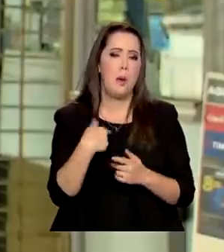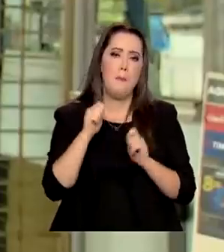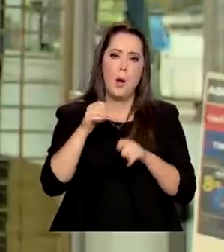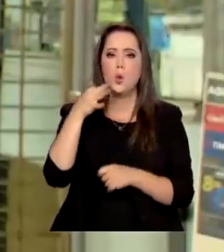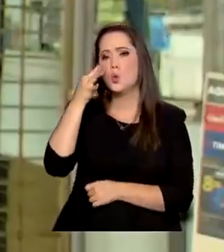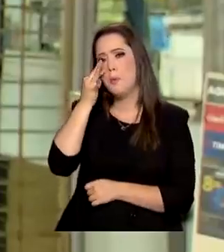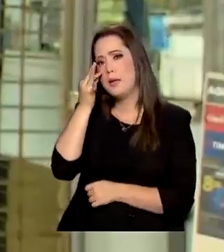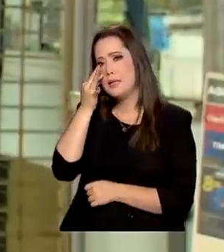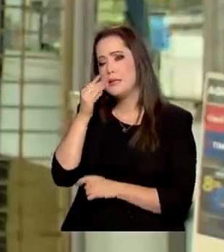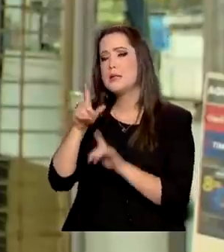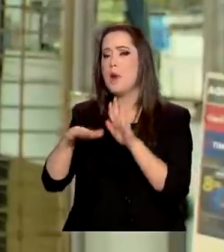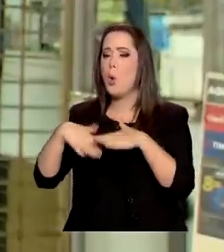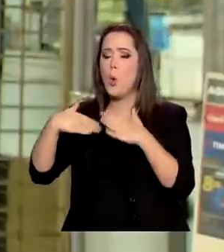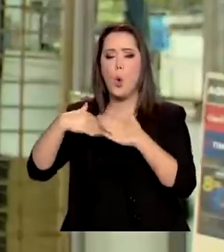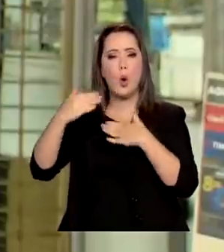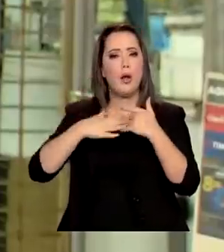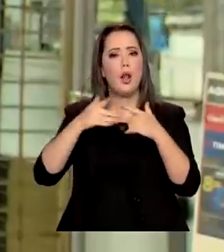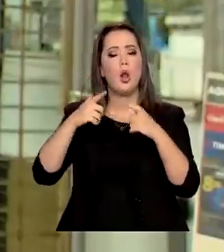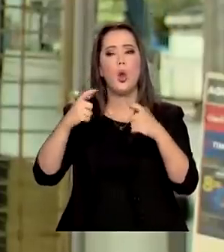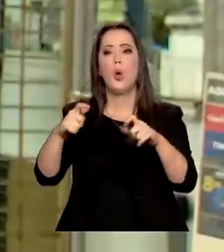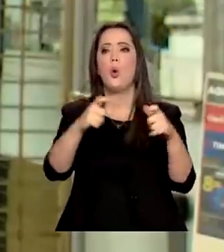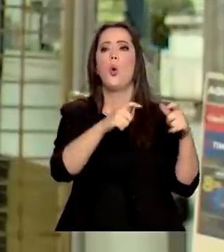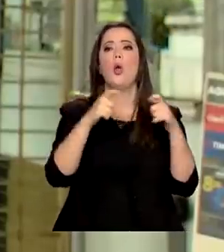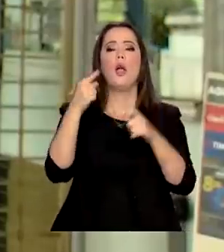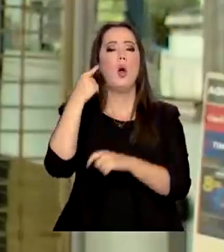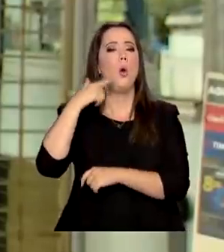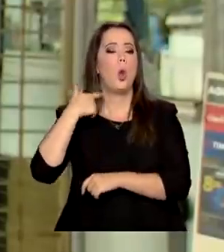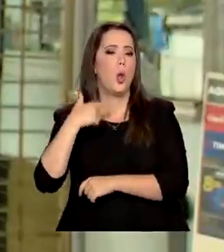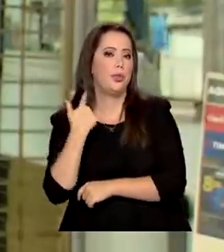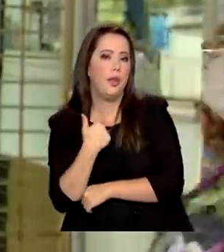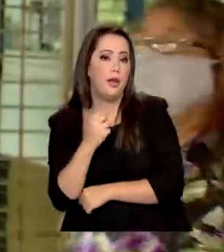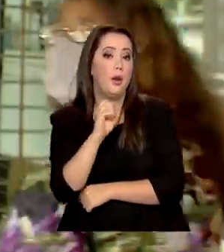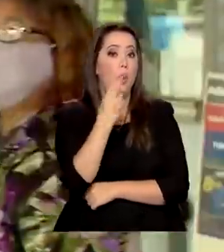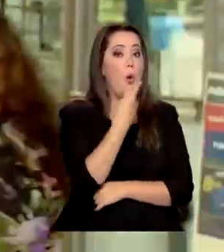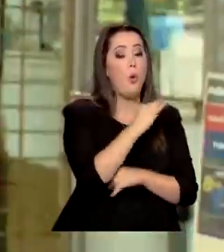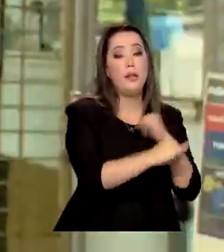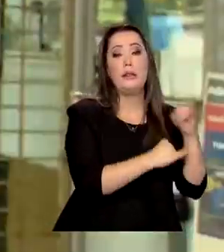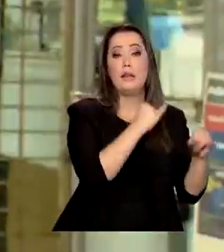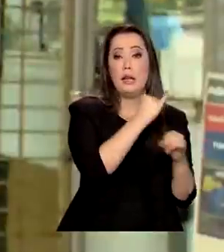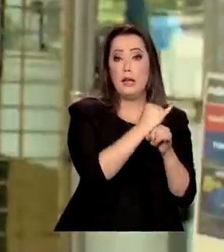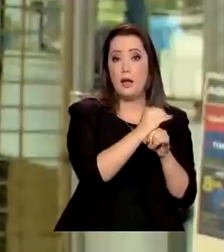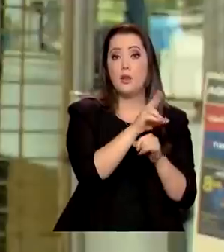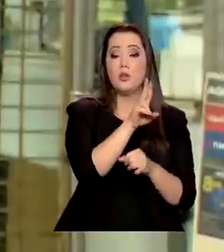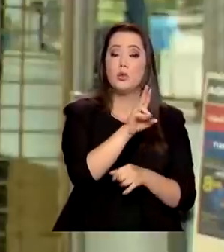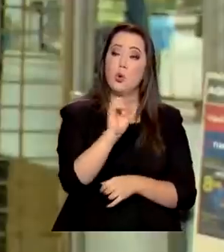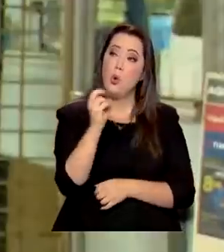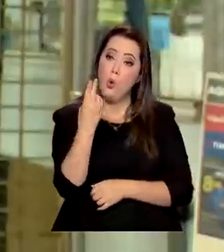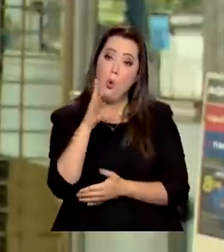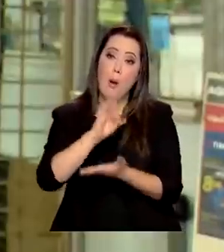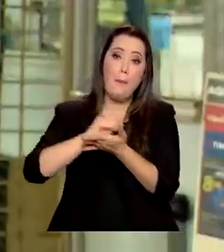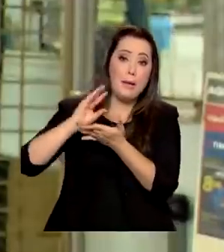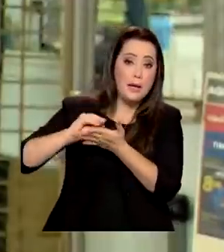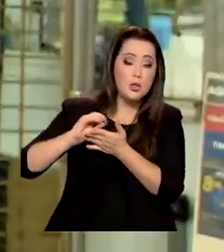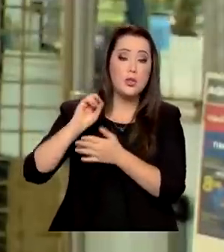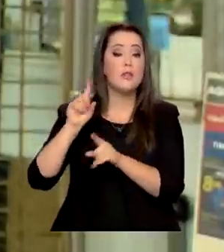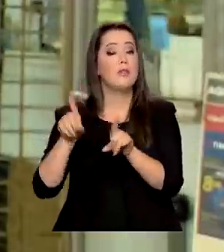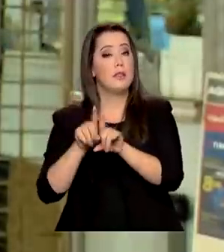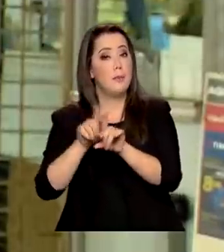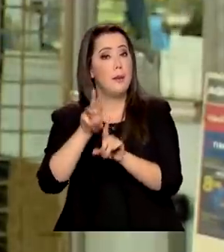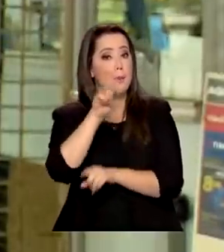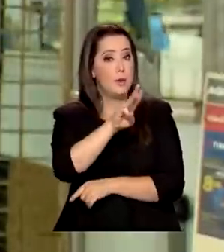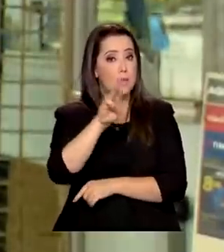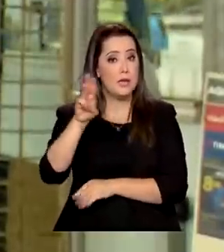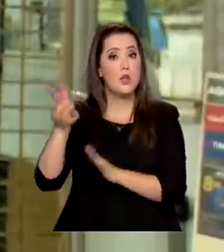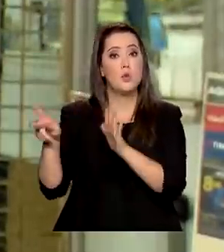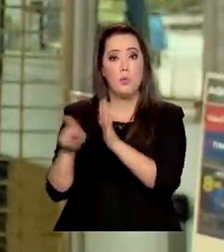presencialmente em alguma lotérica, em qualquer lugar do Brasil, ou pela internet, via aplicativo ou mesmo pelo site da Caixa